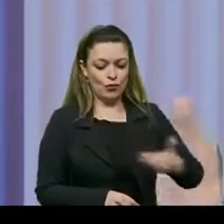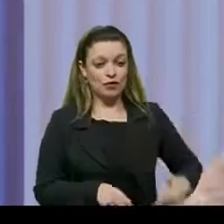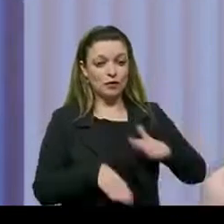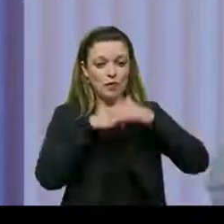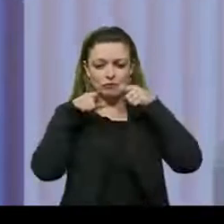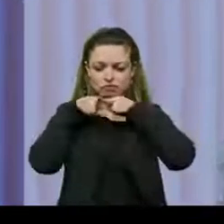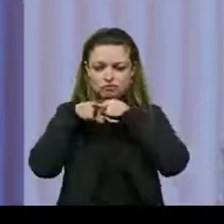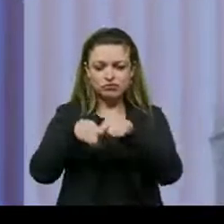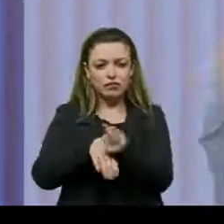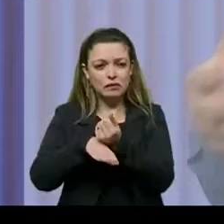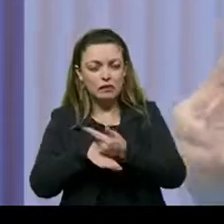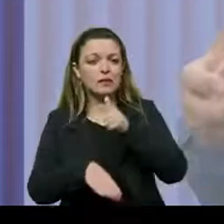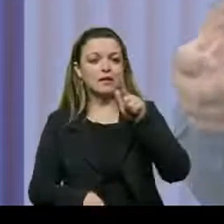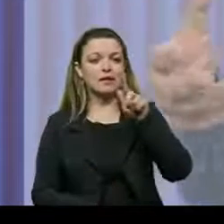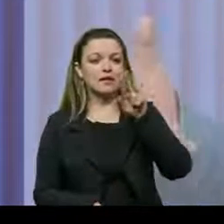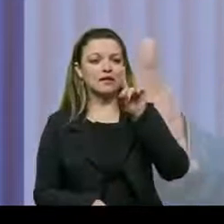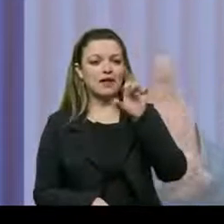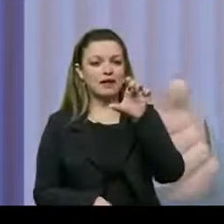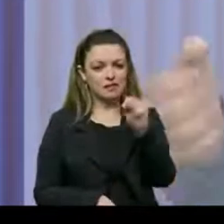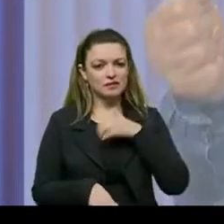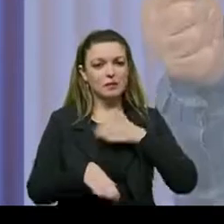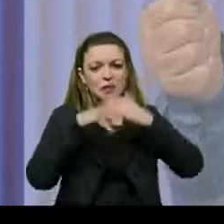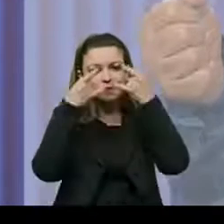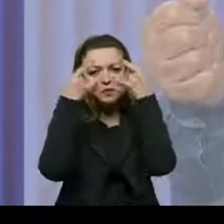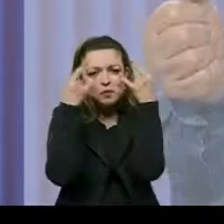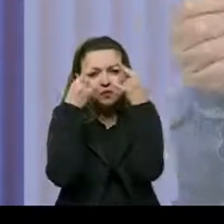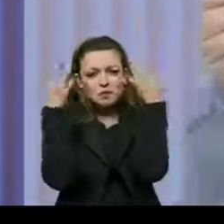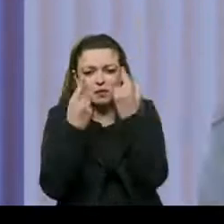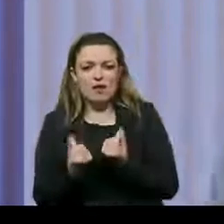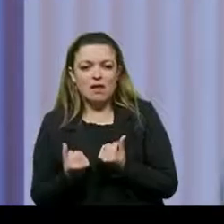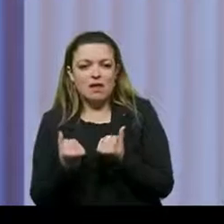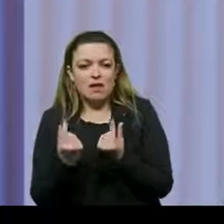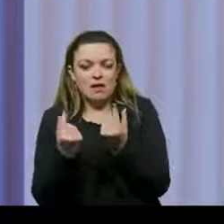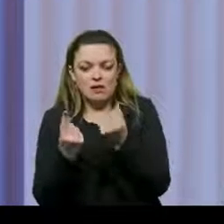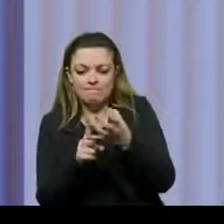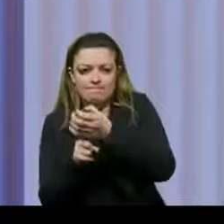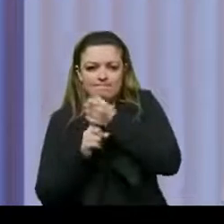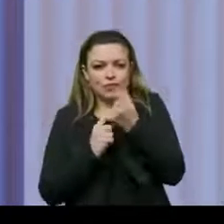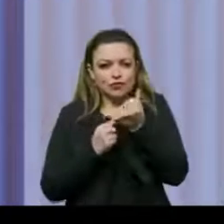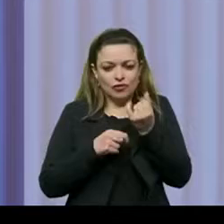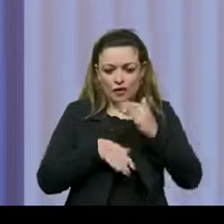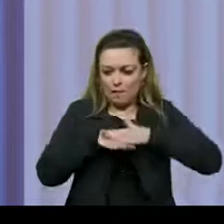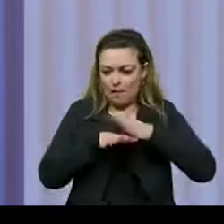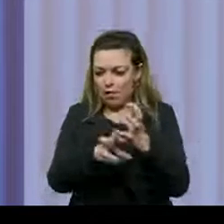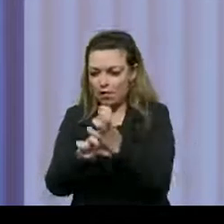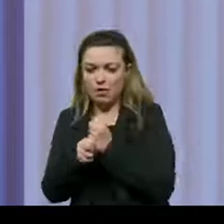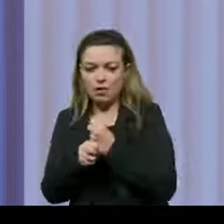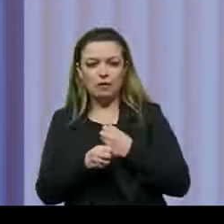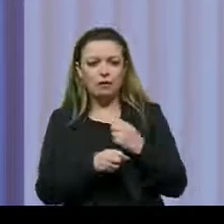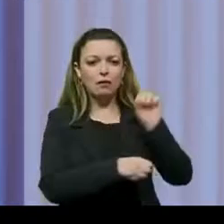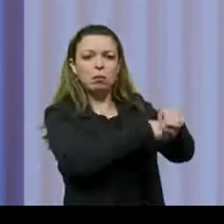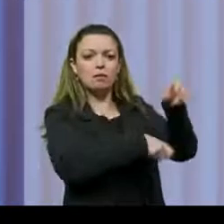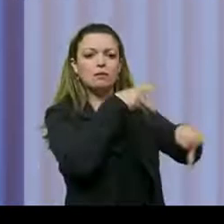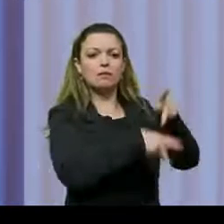Guedes, do liberalismo selvagem, os ricos, que são poucos, concentrando muito dinheiro na mão. Isso